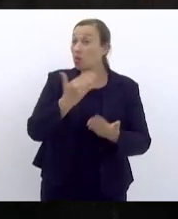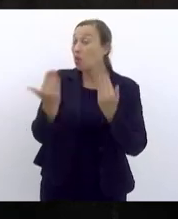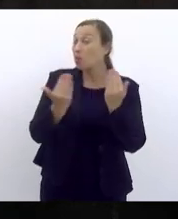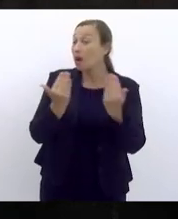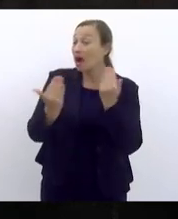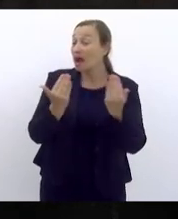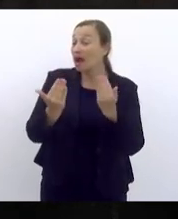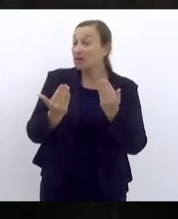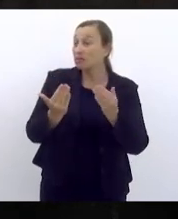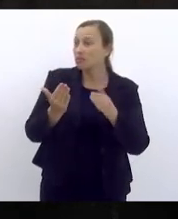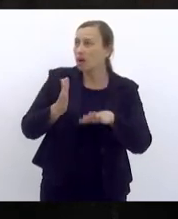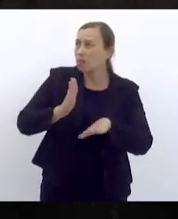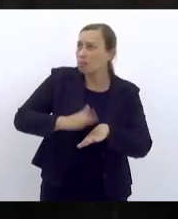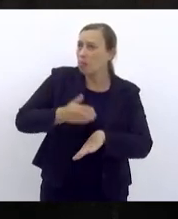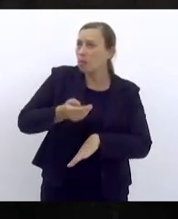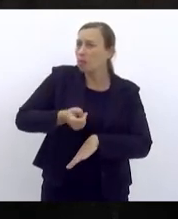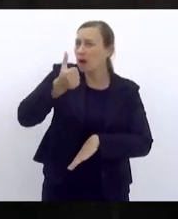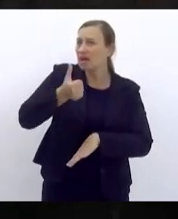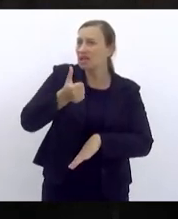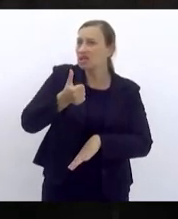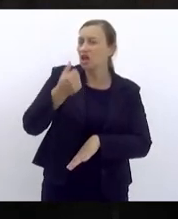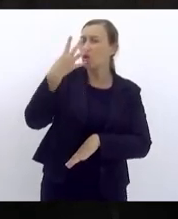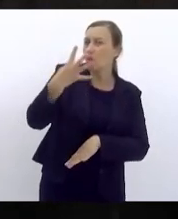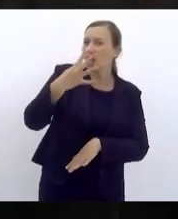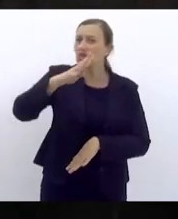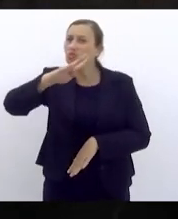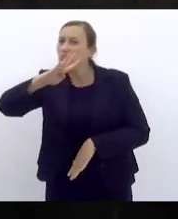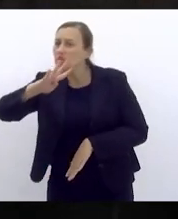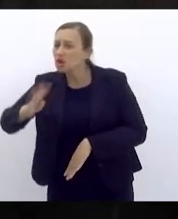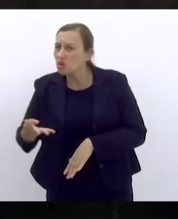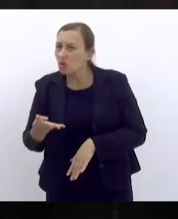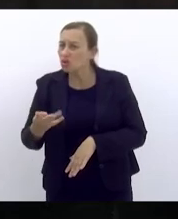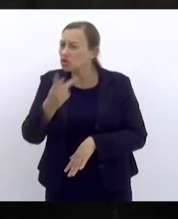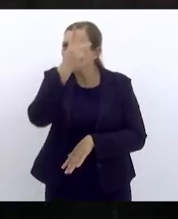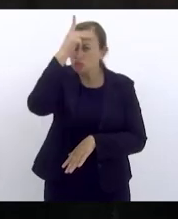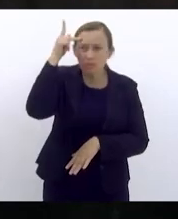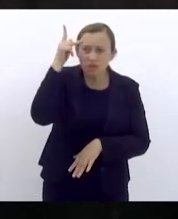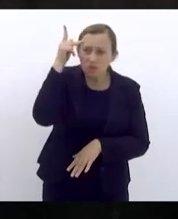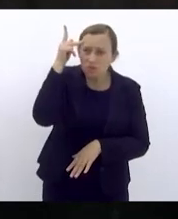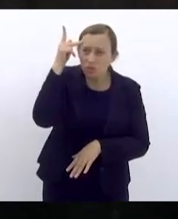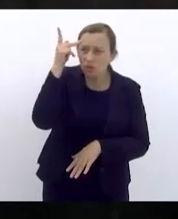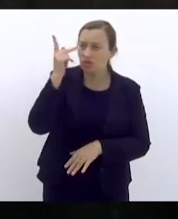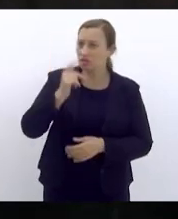pouco mais que 4 milhões de pessoas